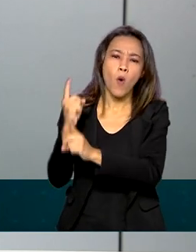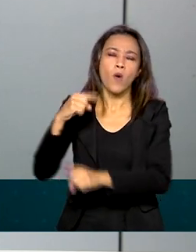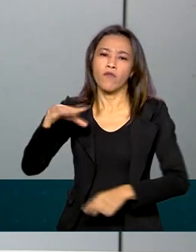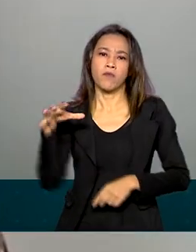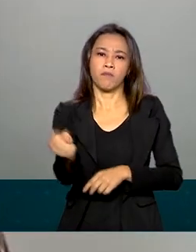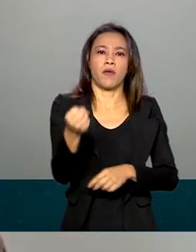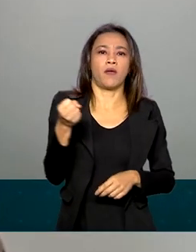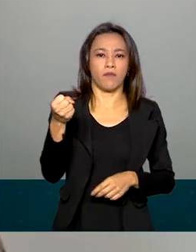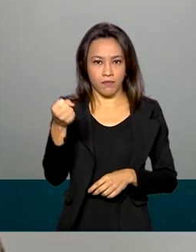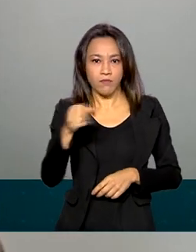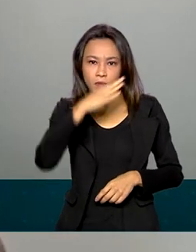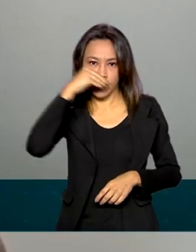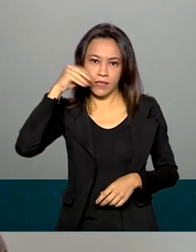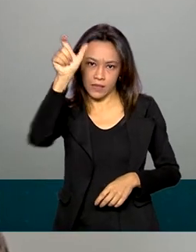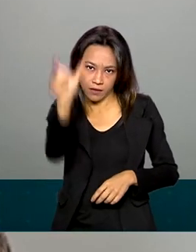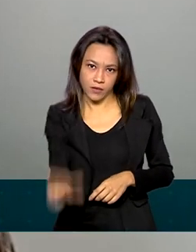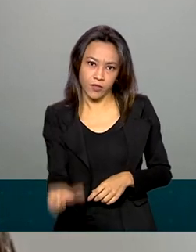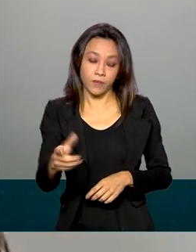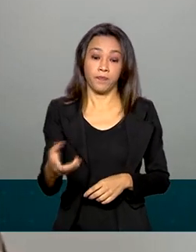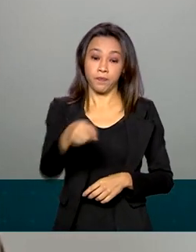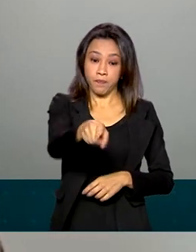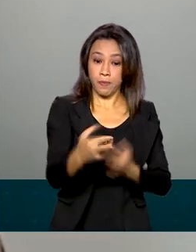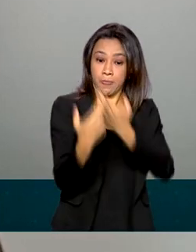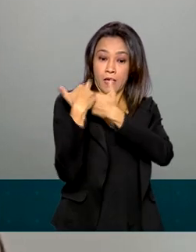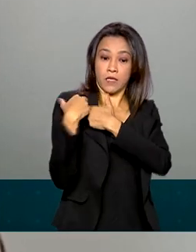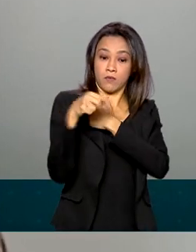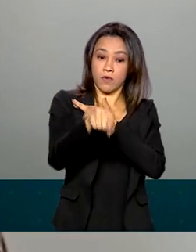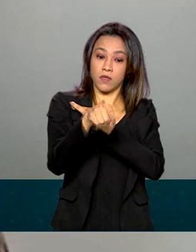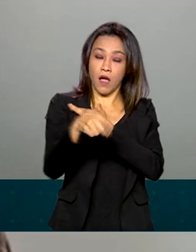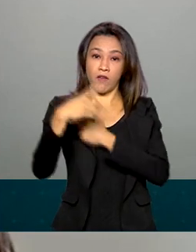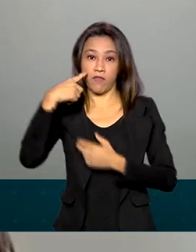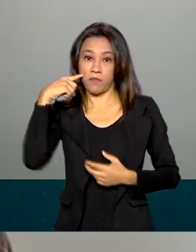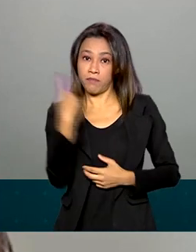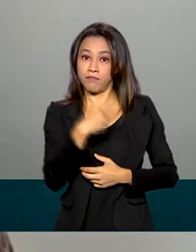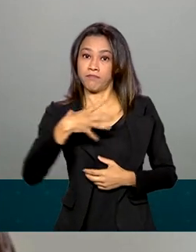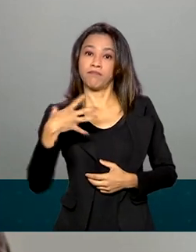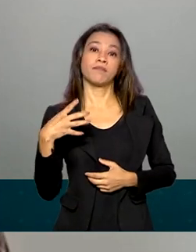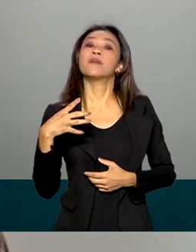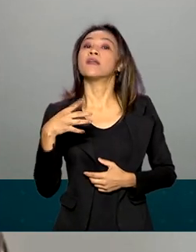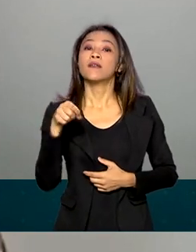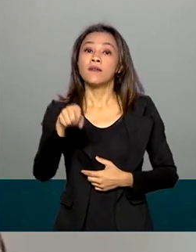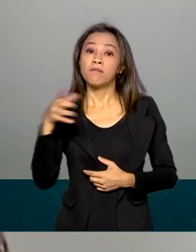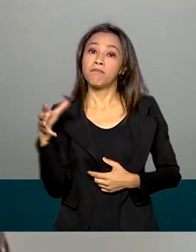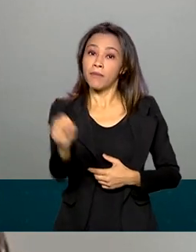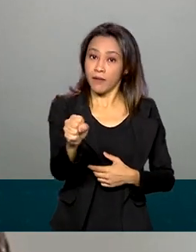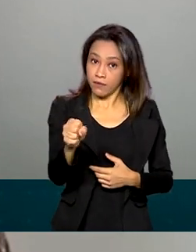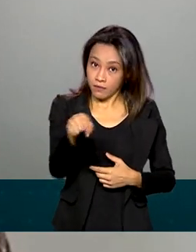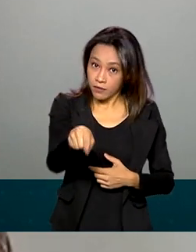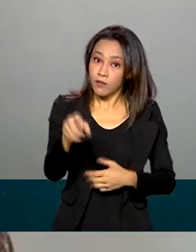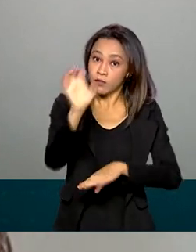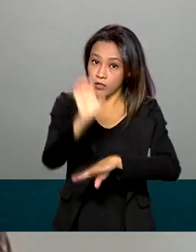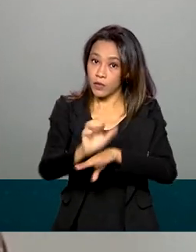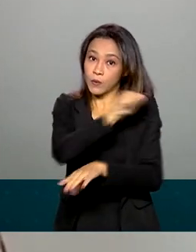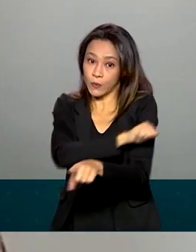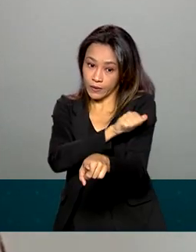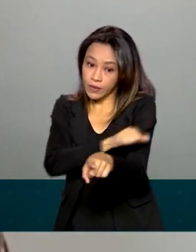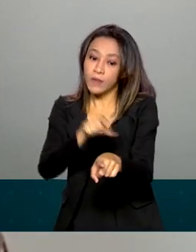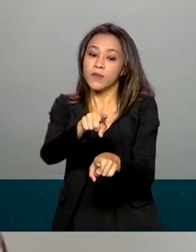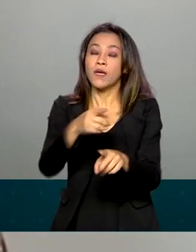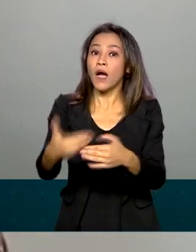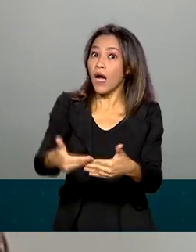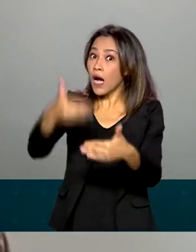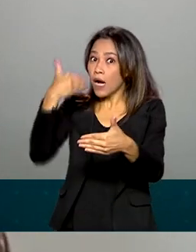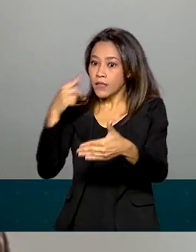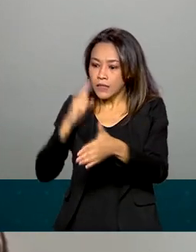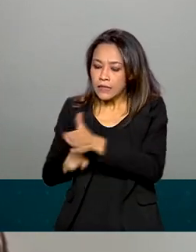adolescente. De acordo com o delegado responsável pela apreensão do adolescente no Rio de Janeiro, a ação preventiva salva